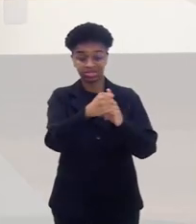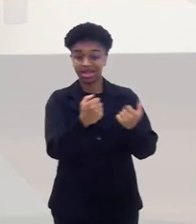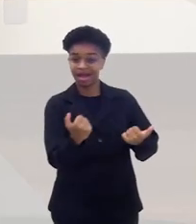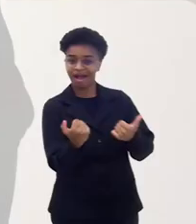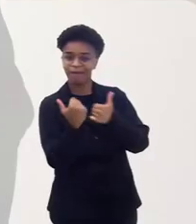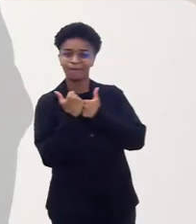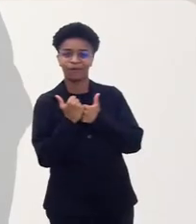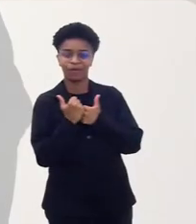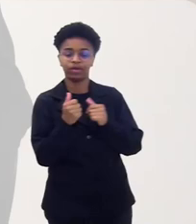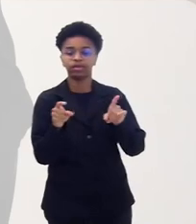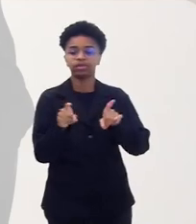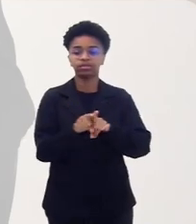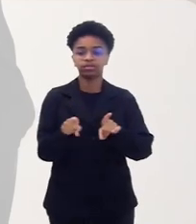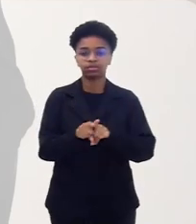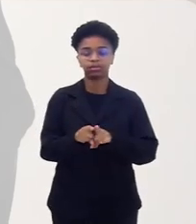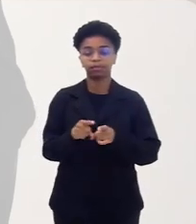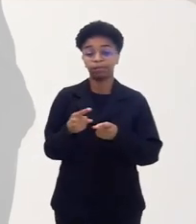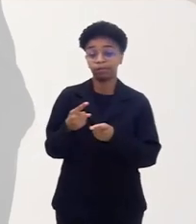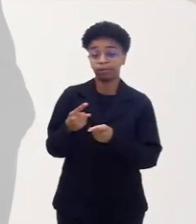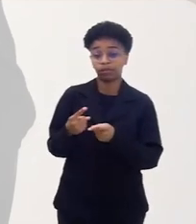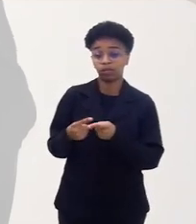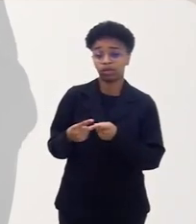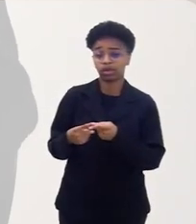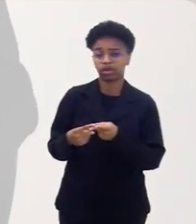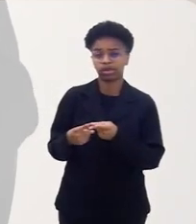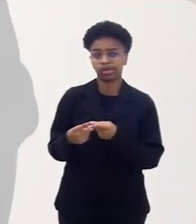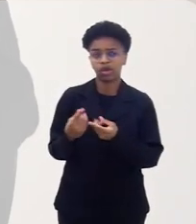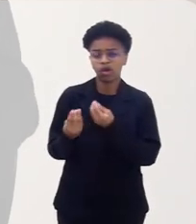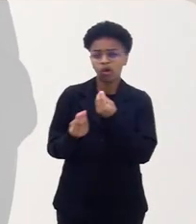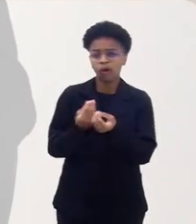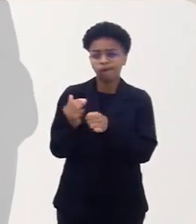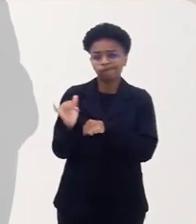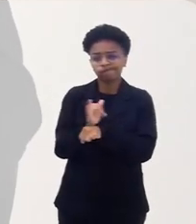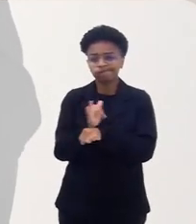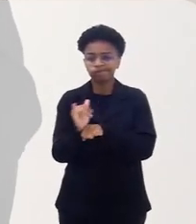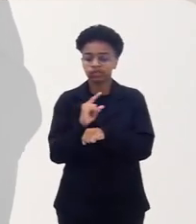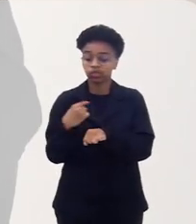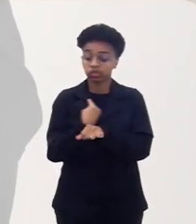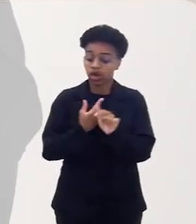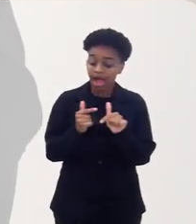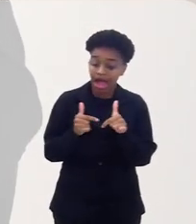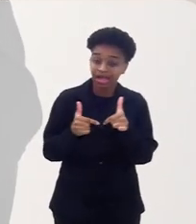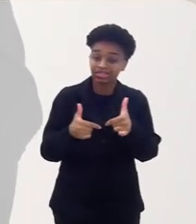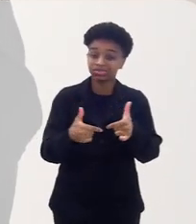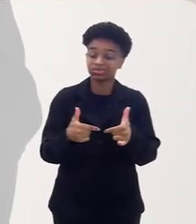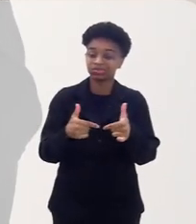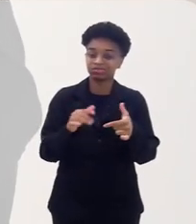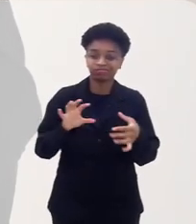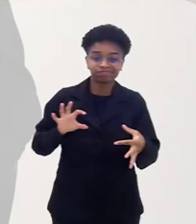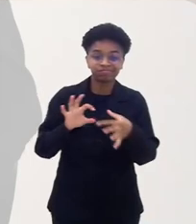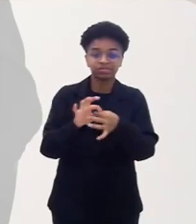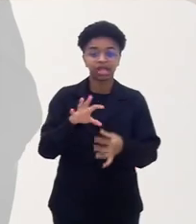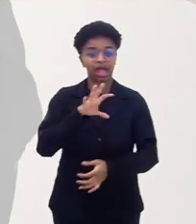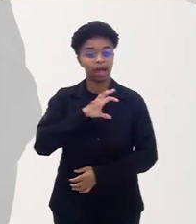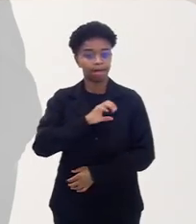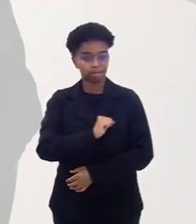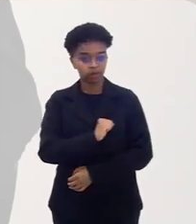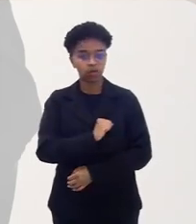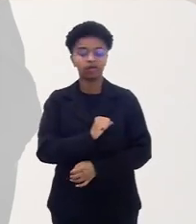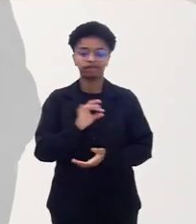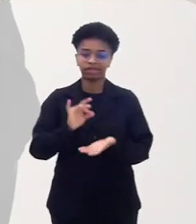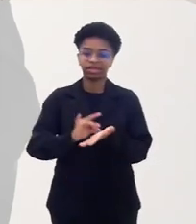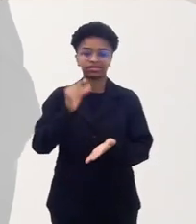e graças também à forma amorosa como nós olhamos para a efetivação